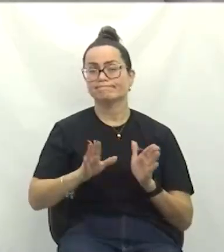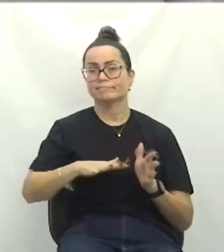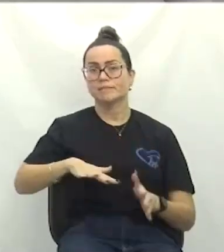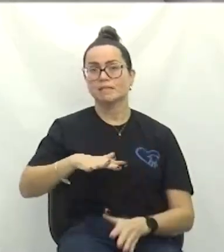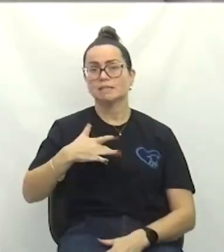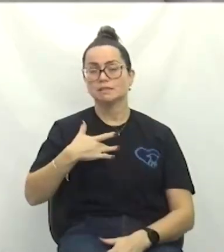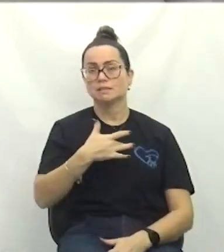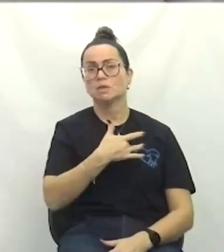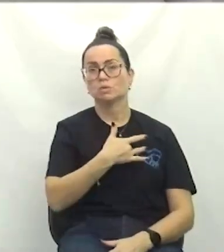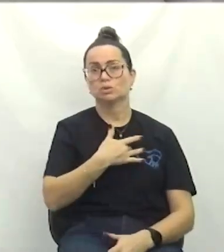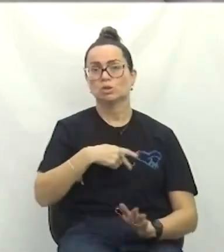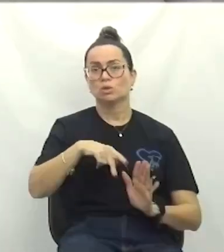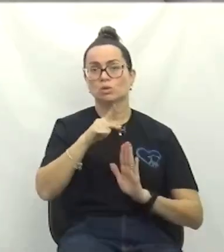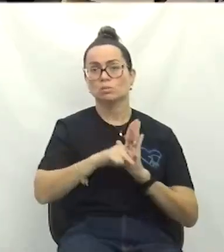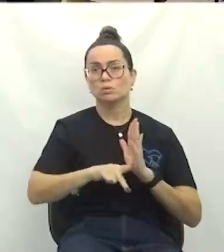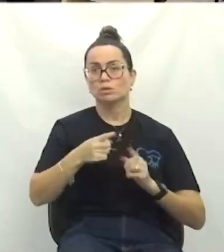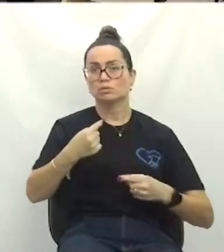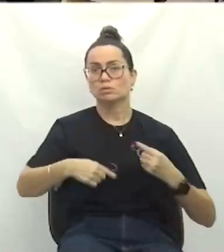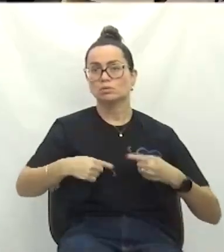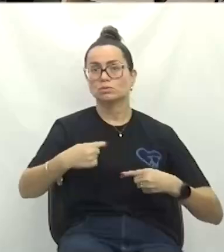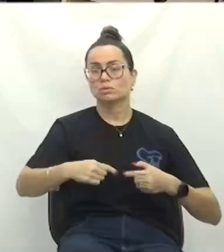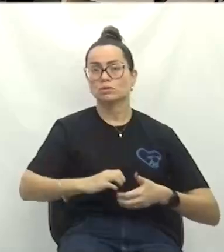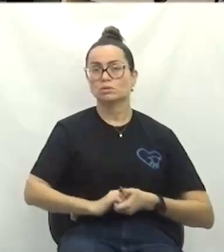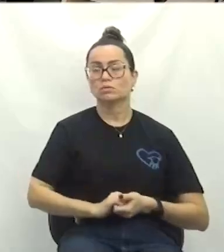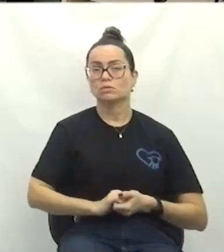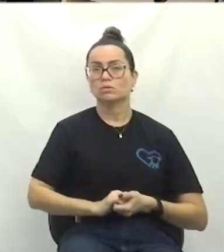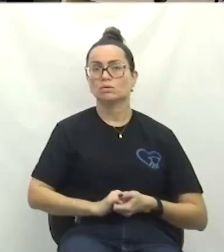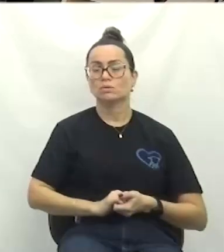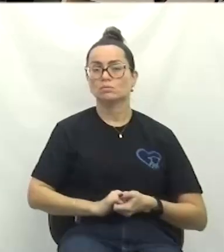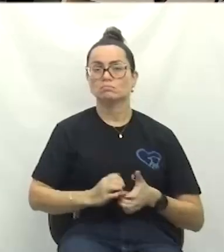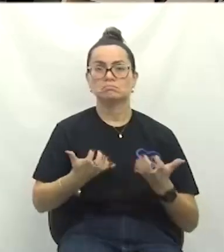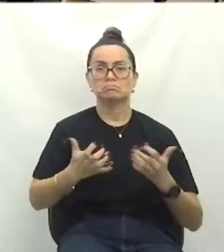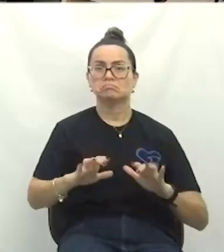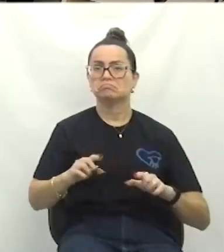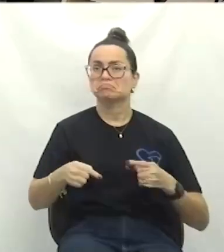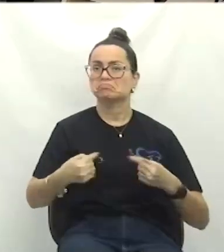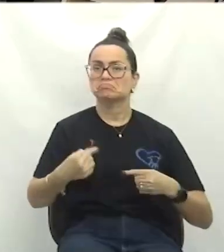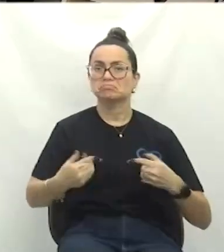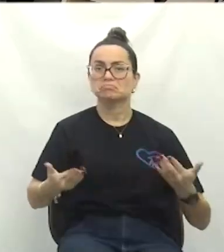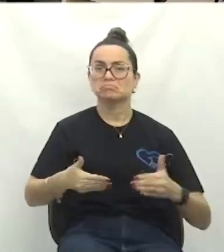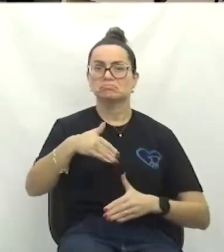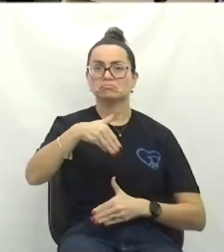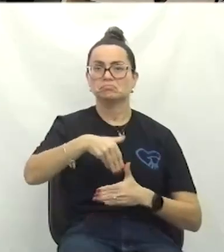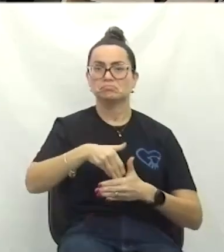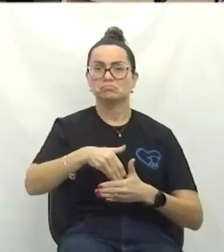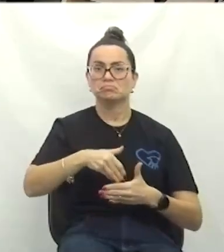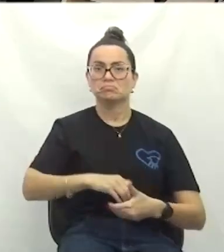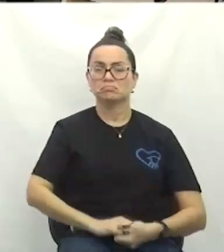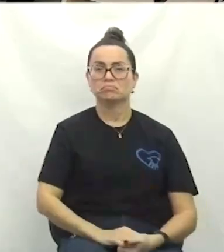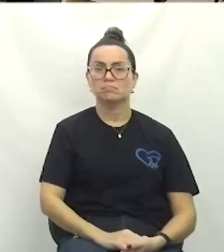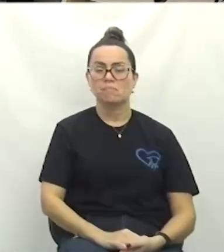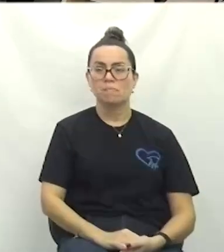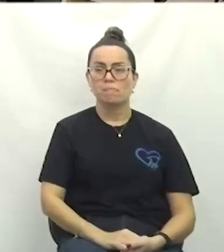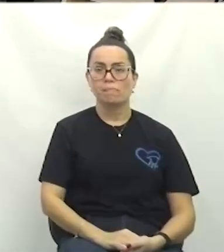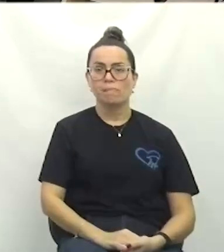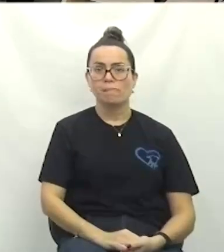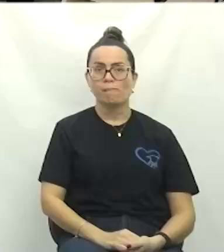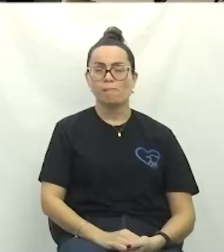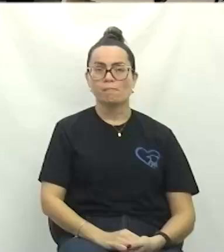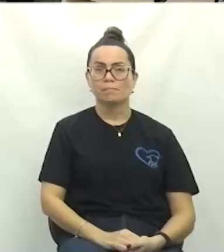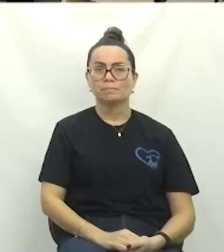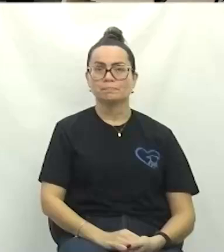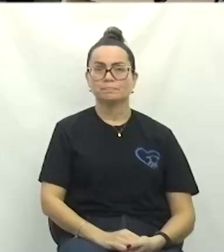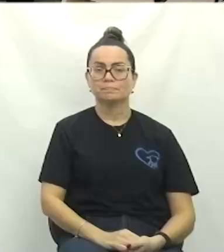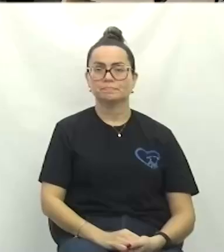O projeto está em discussão. Não havendo quem queira discutir o P.E. 46, colocamos o projeto,